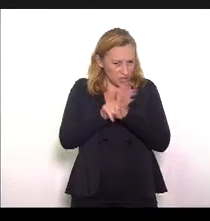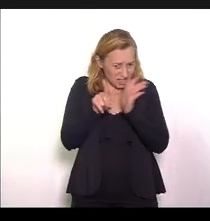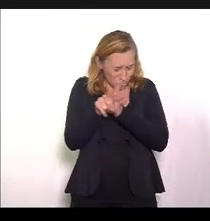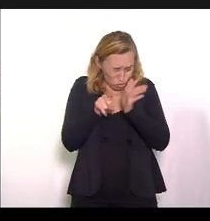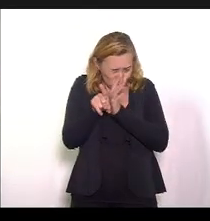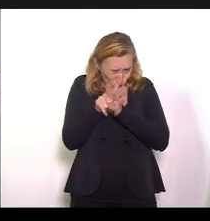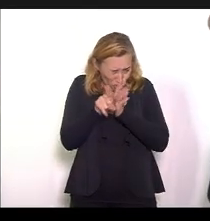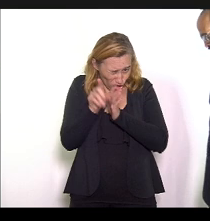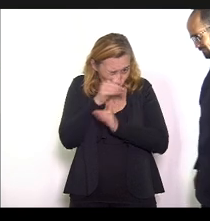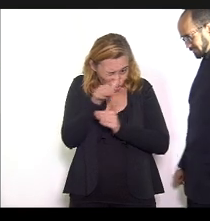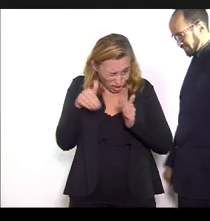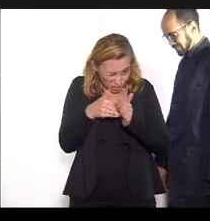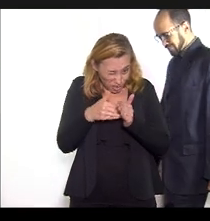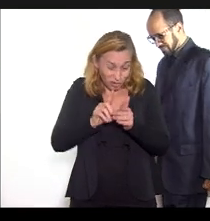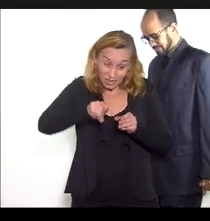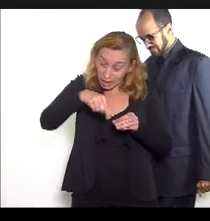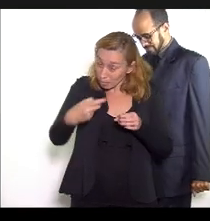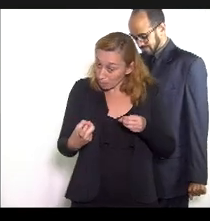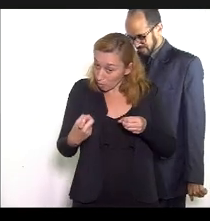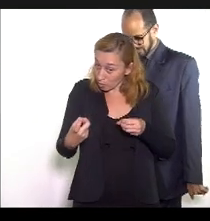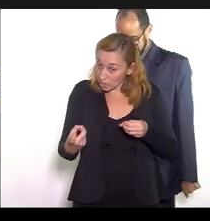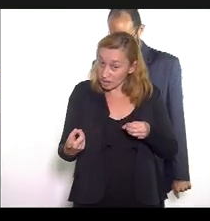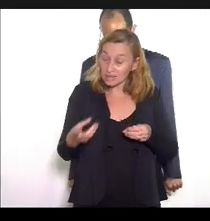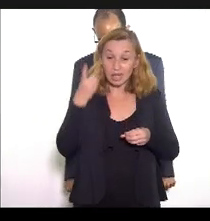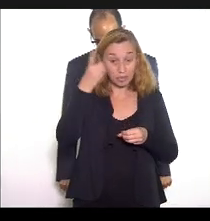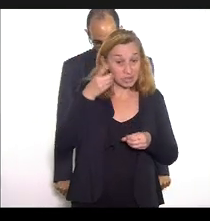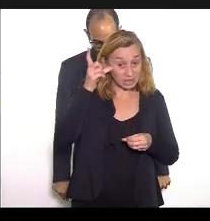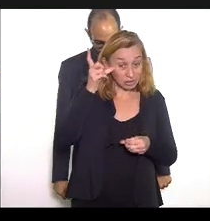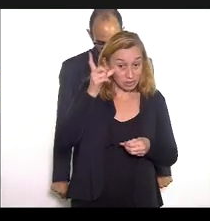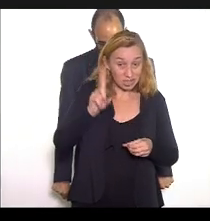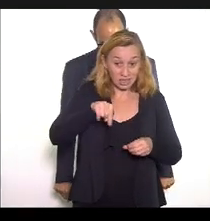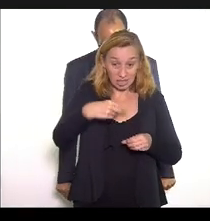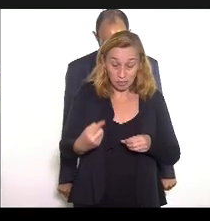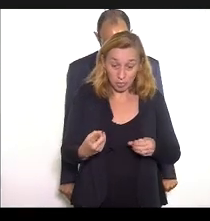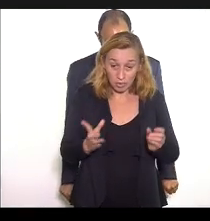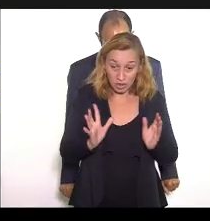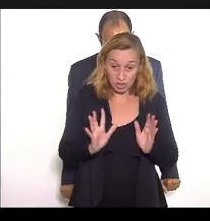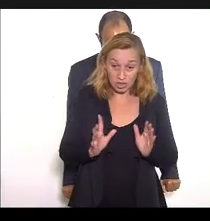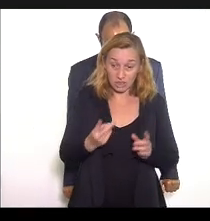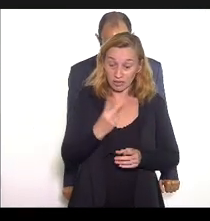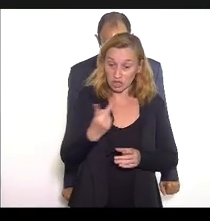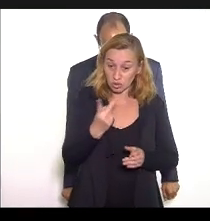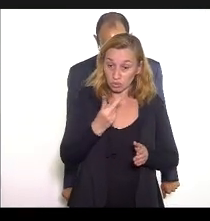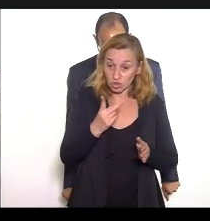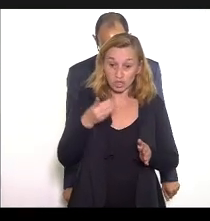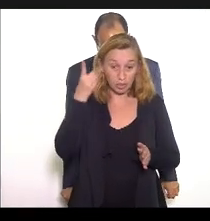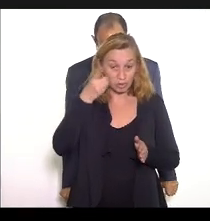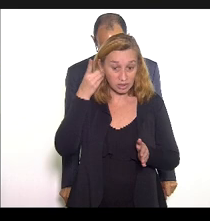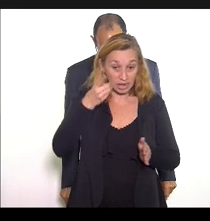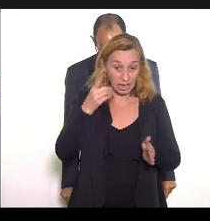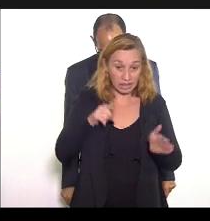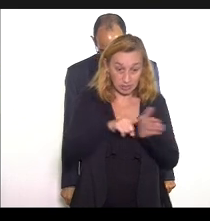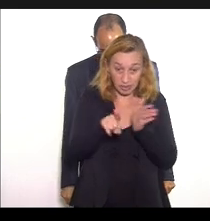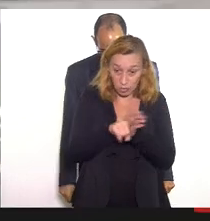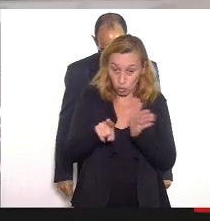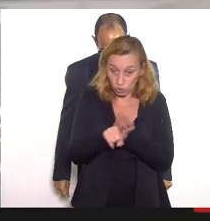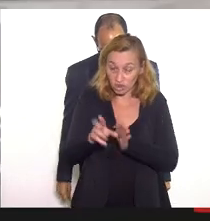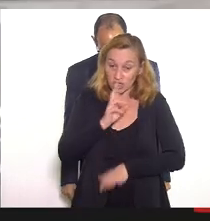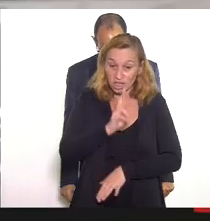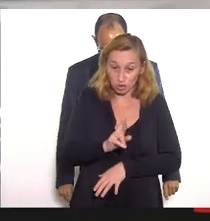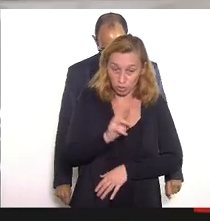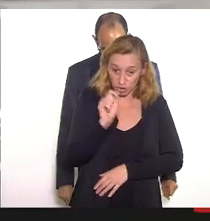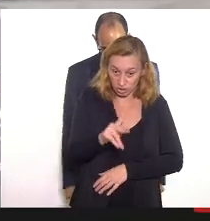perguntas e depois, então, passo para a deputada Lucinha, a gente faz, as duas deputadas, um bloco de perguntas e